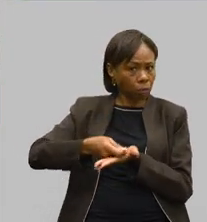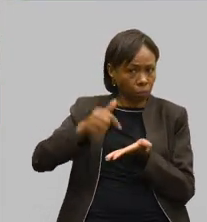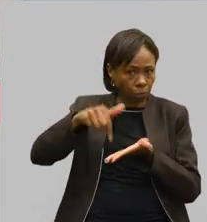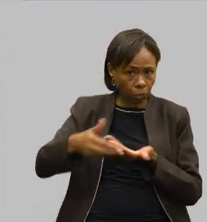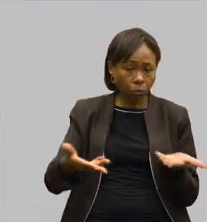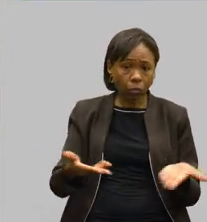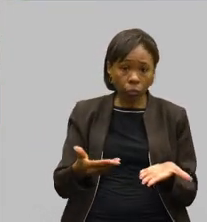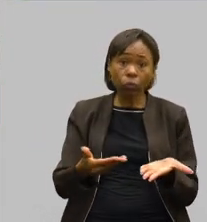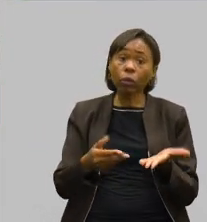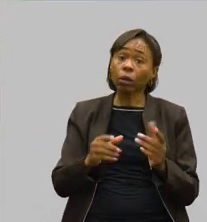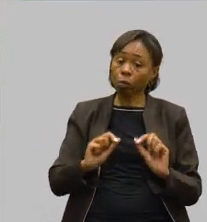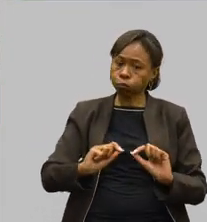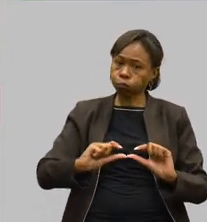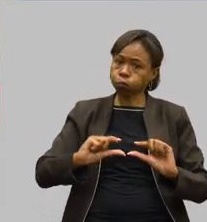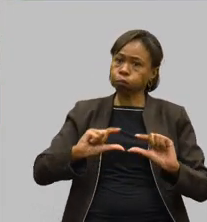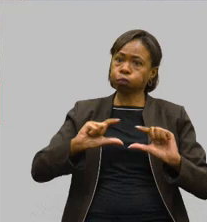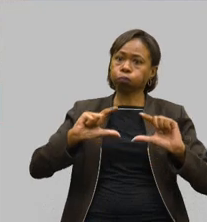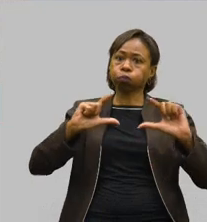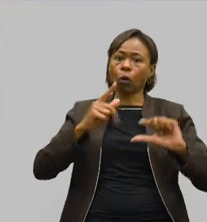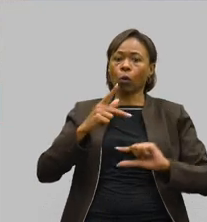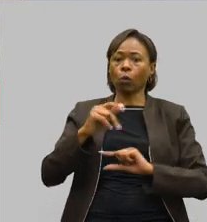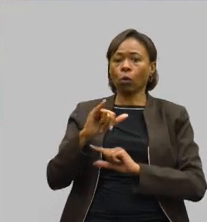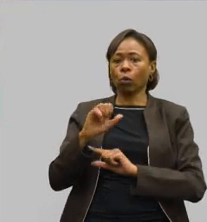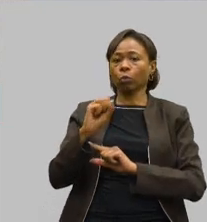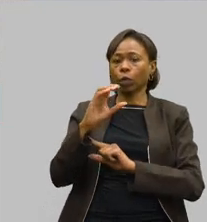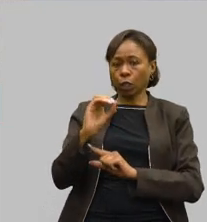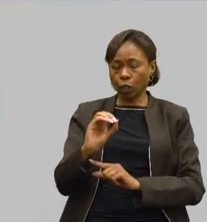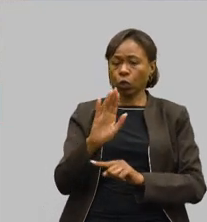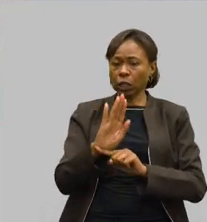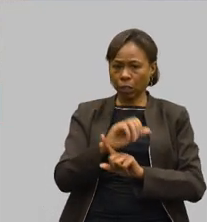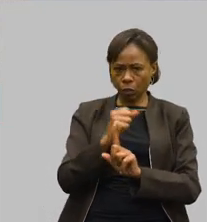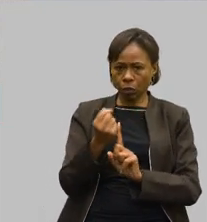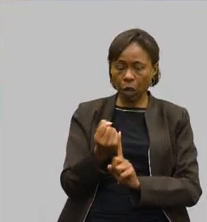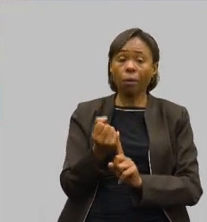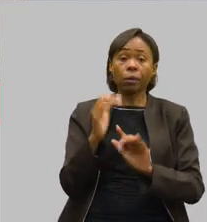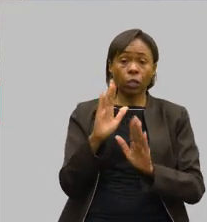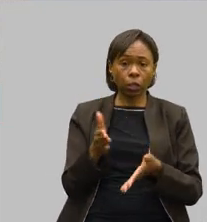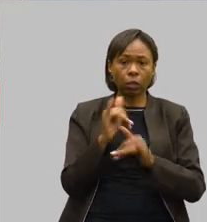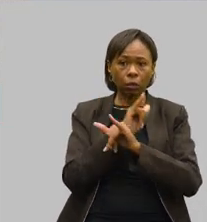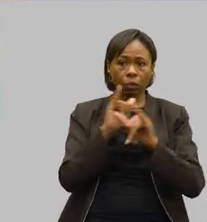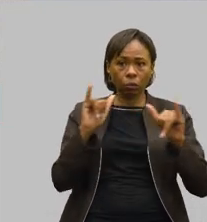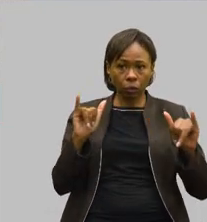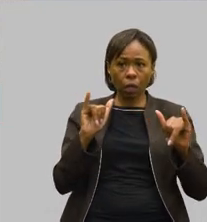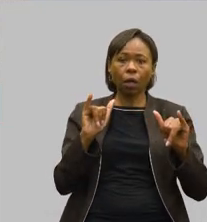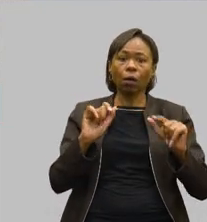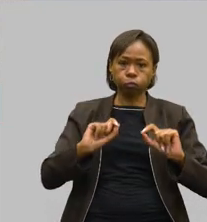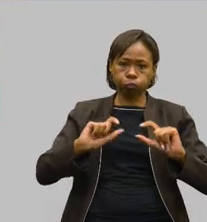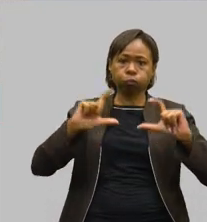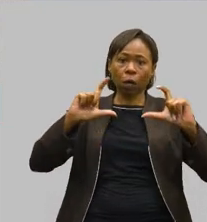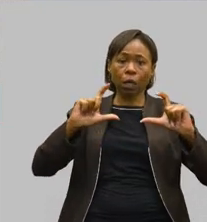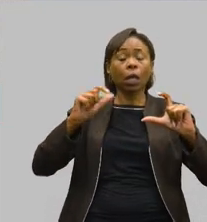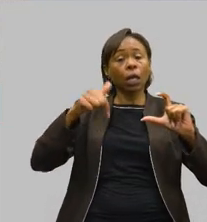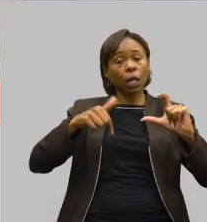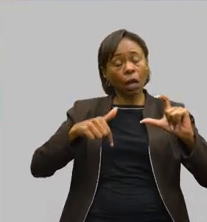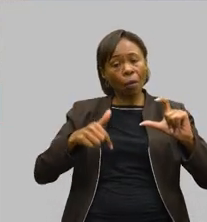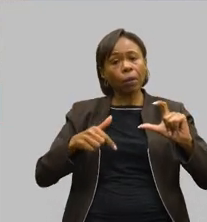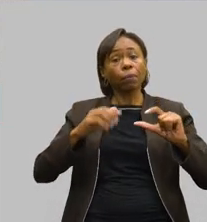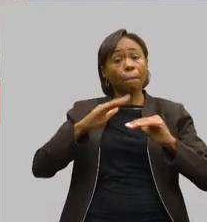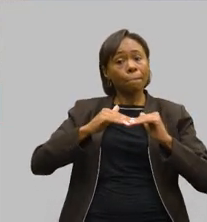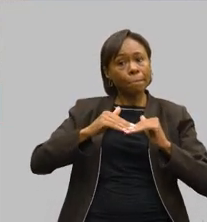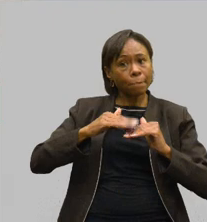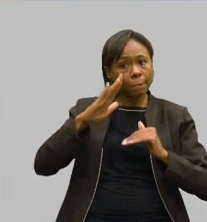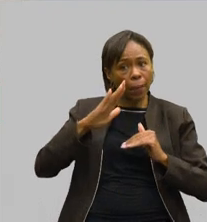ampliando o piso e anunciando ainda, já foi anunciado anteriormente um aumento, estamos anunciando ainda mais